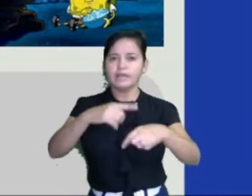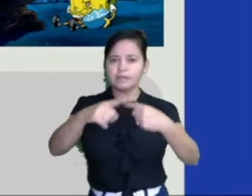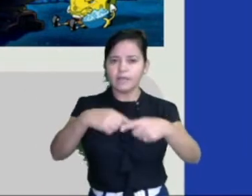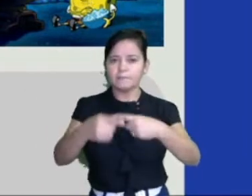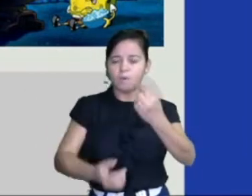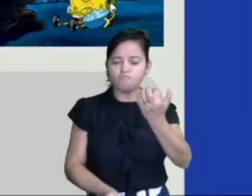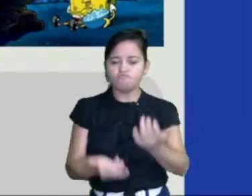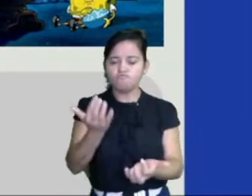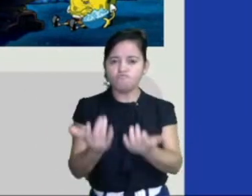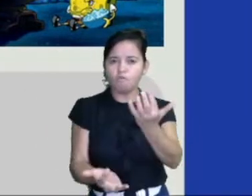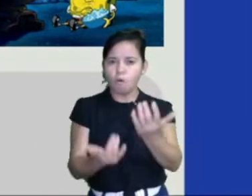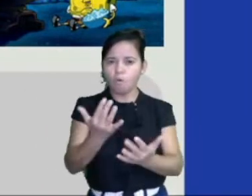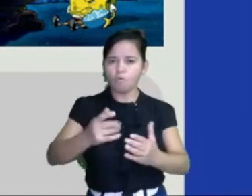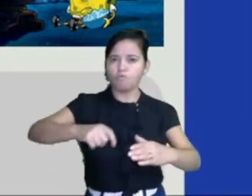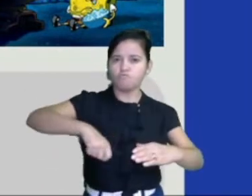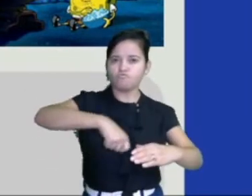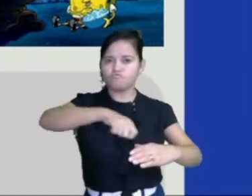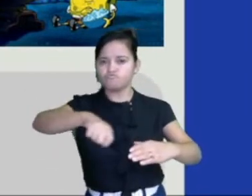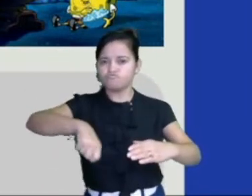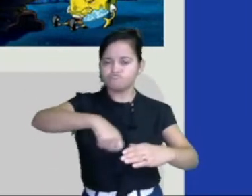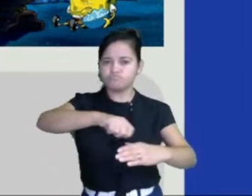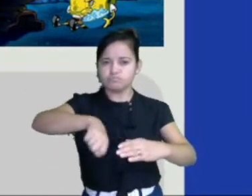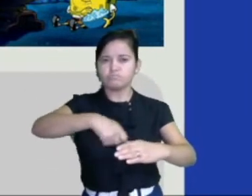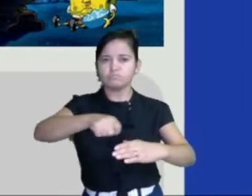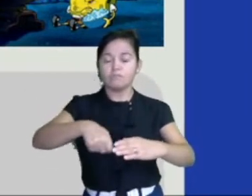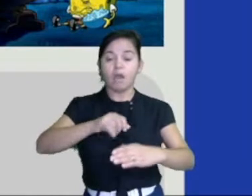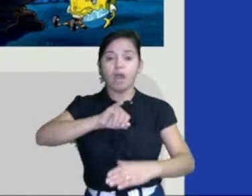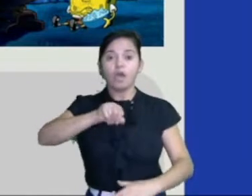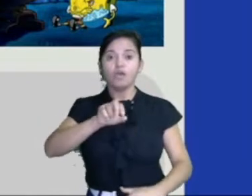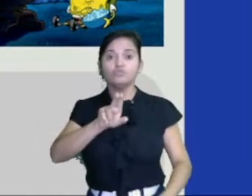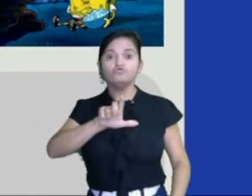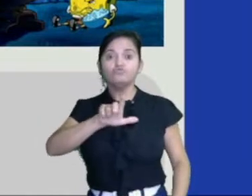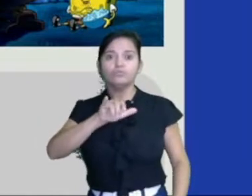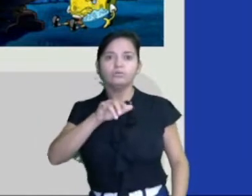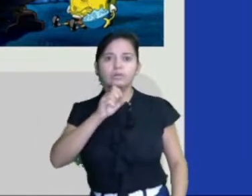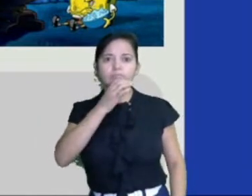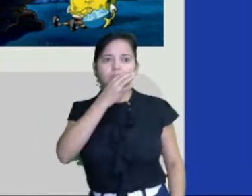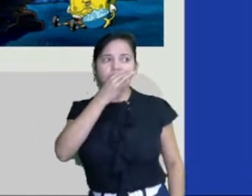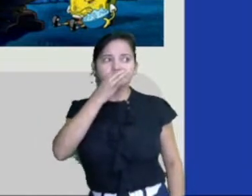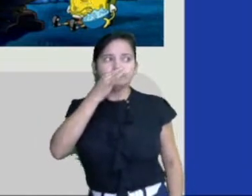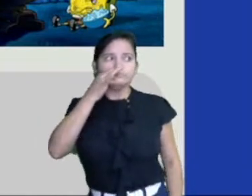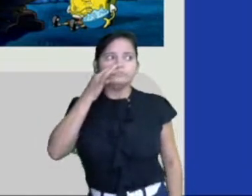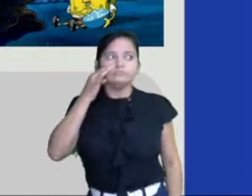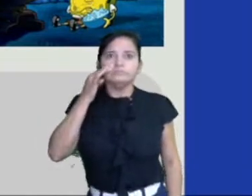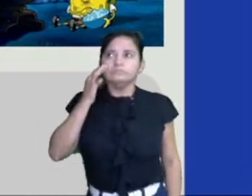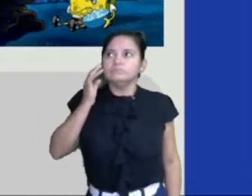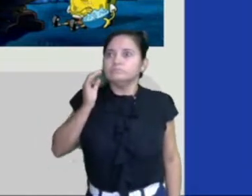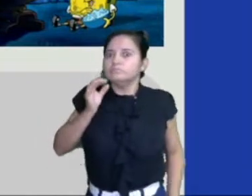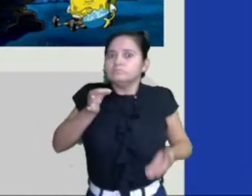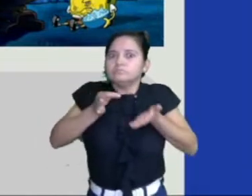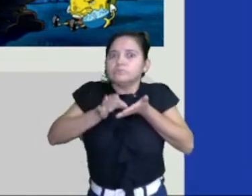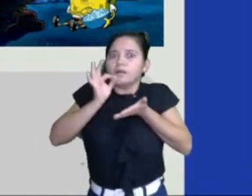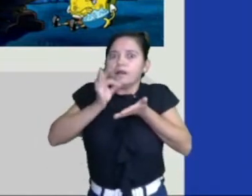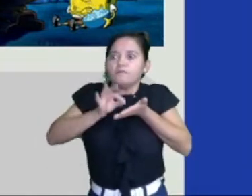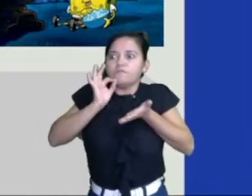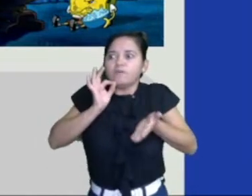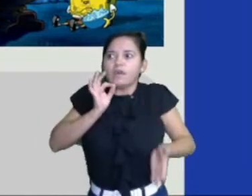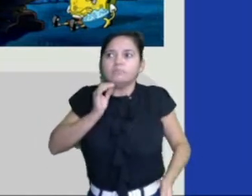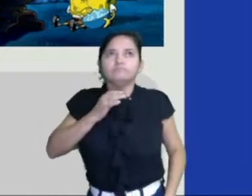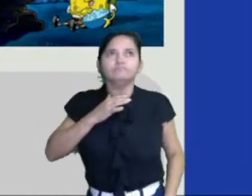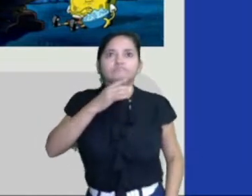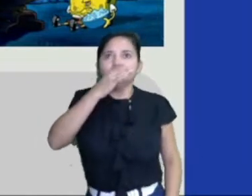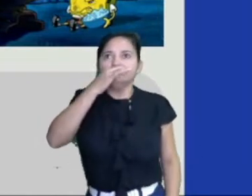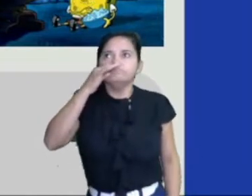torrado. Júlia percebeu que o cheiro e o gosto do café torrado, na hora,